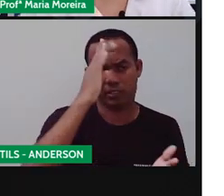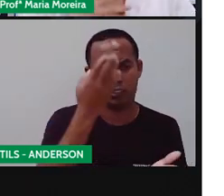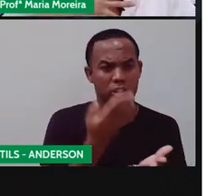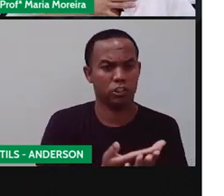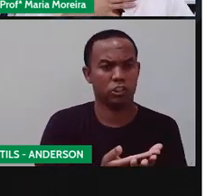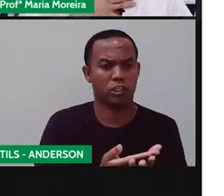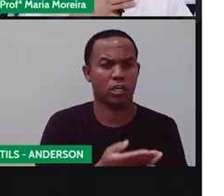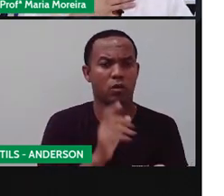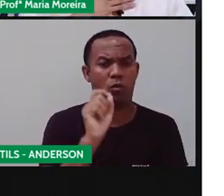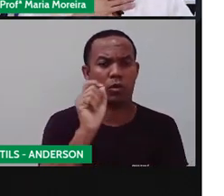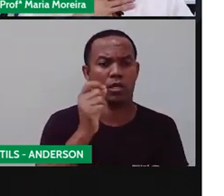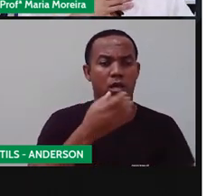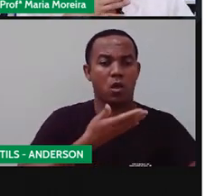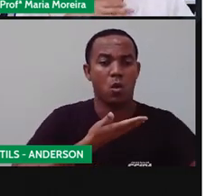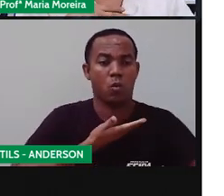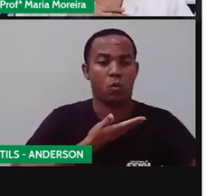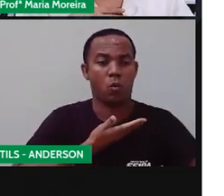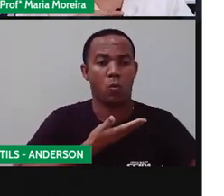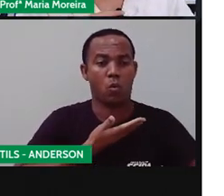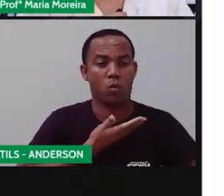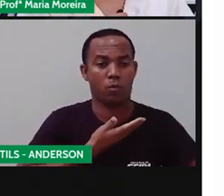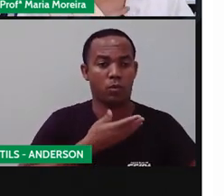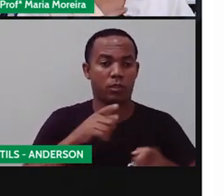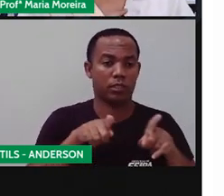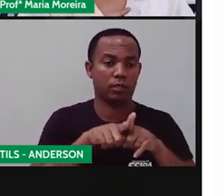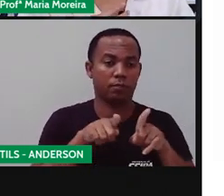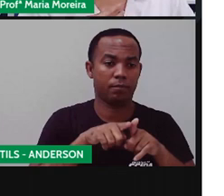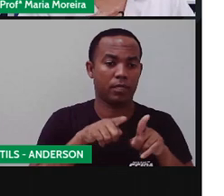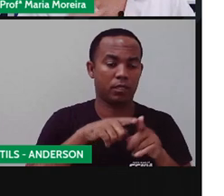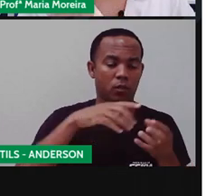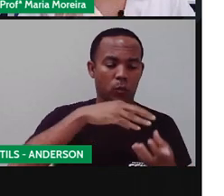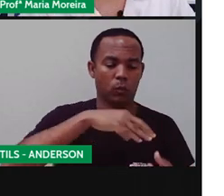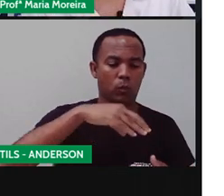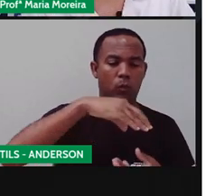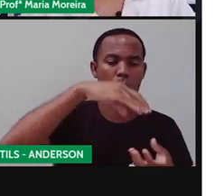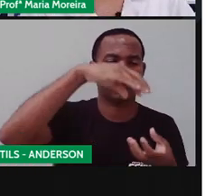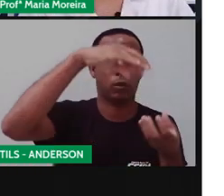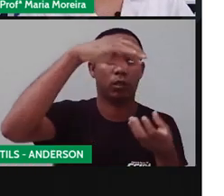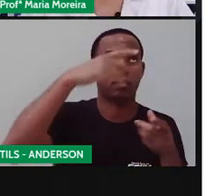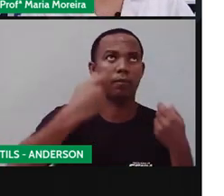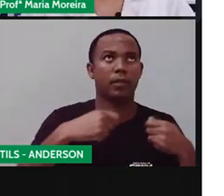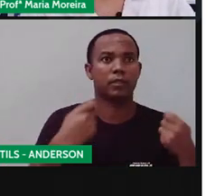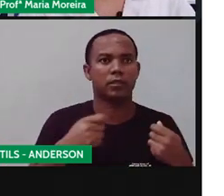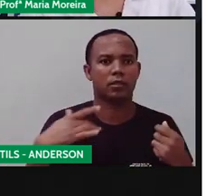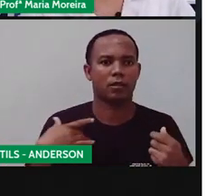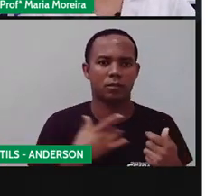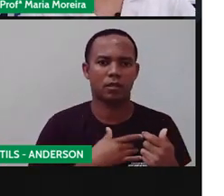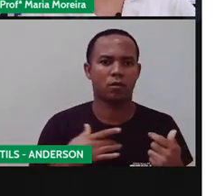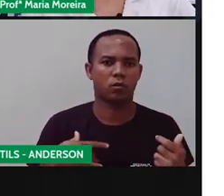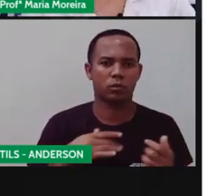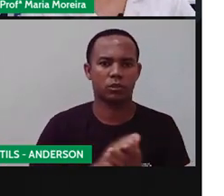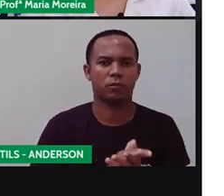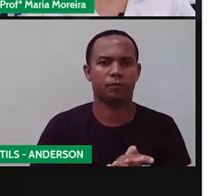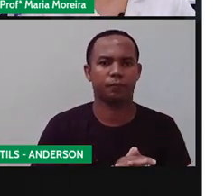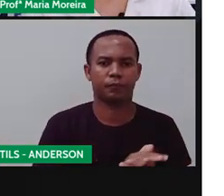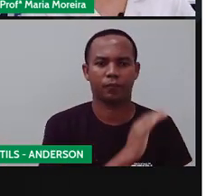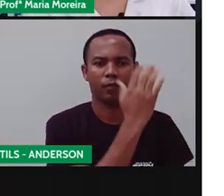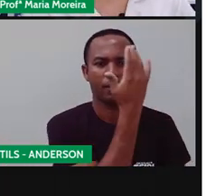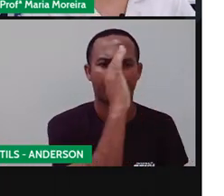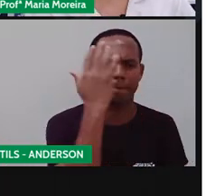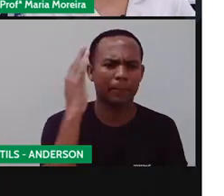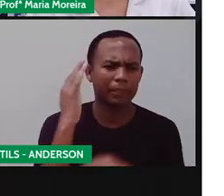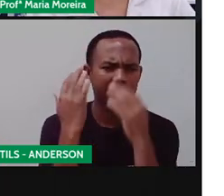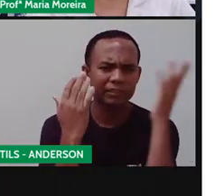cura apenas o corpo físico, mas o corpo espiritual, tá? Os vegetais, né?